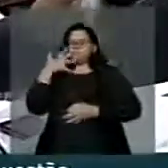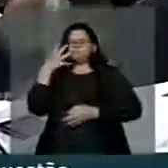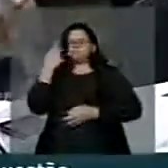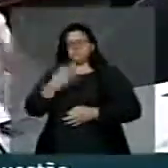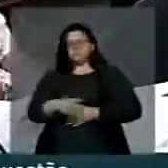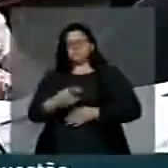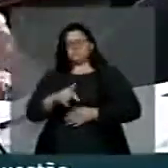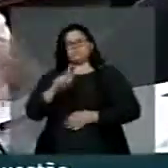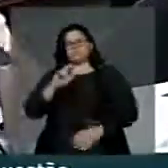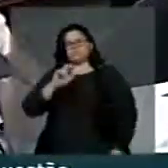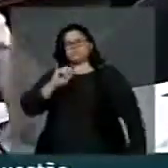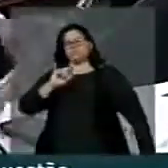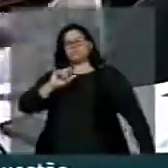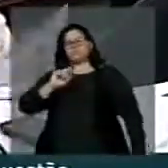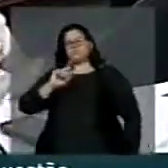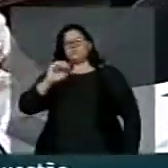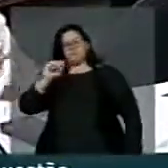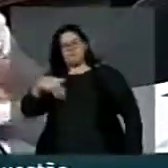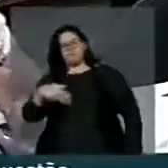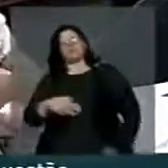grilagem de terra indígena. Obrigado. Obrigado. Senhor presidente.